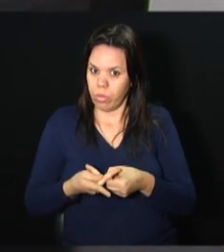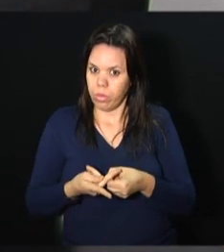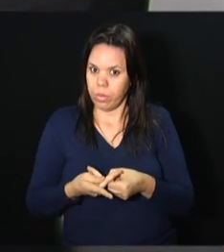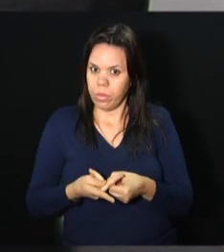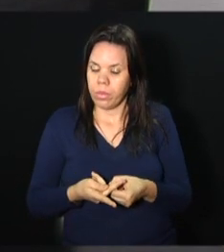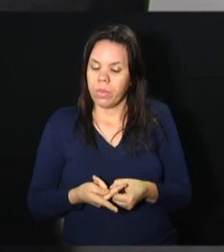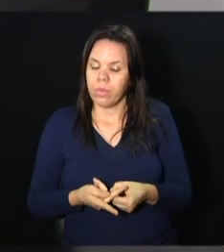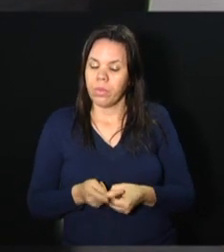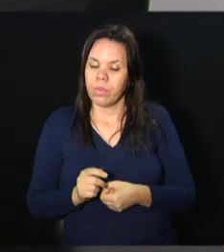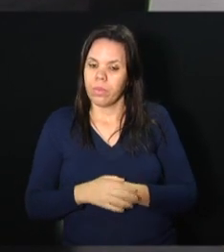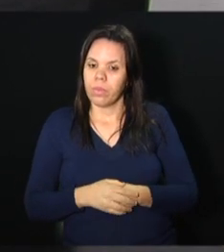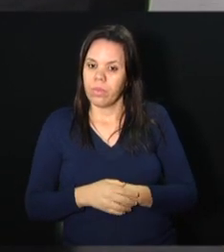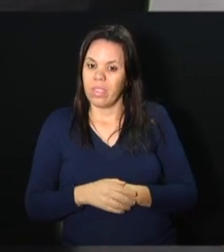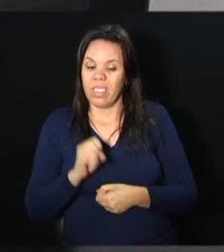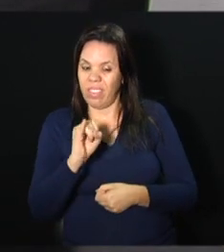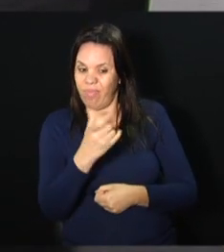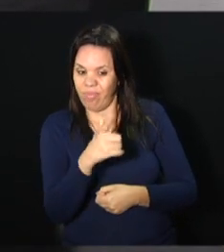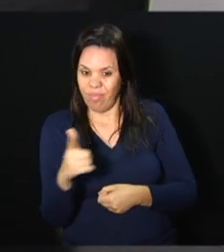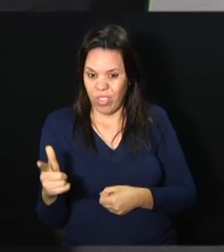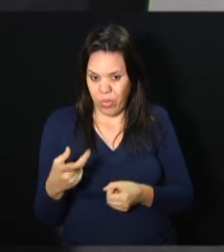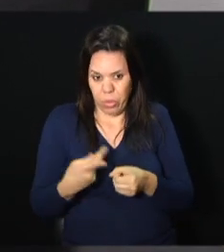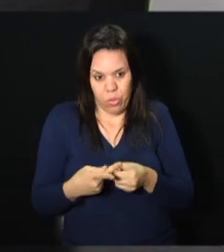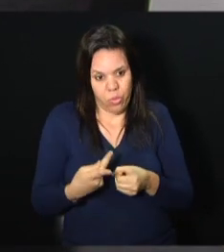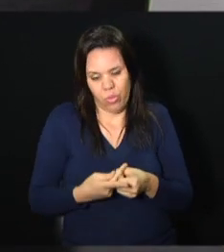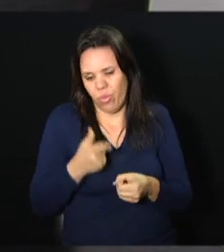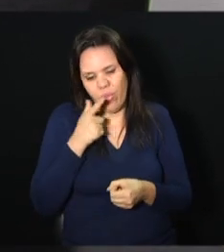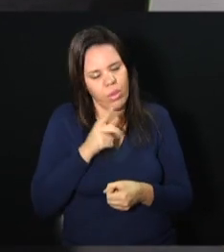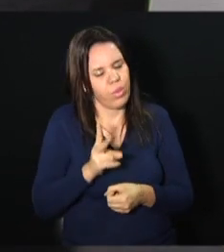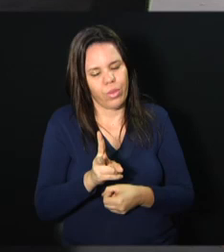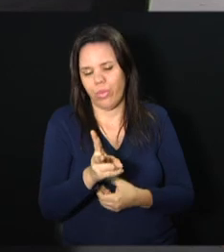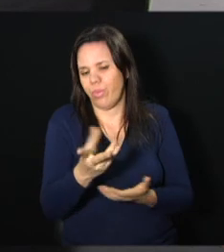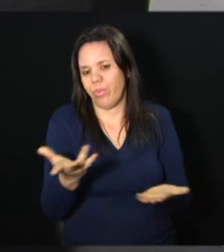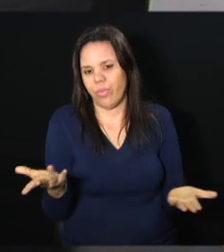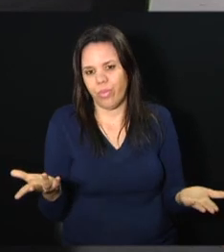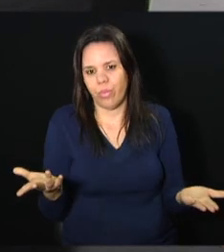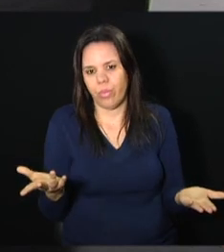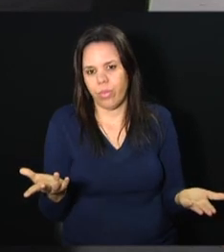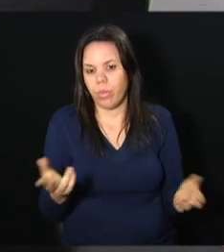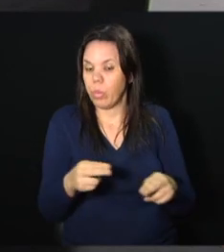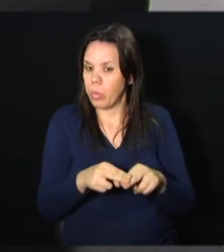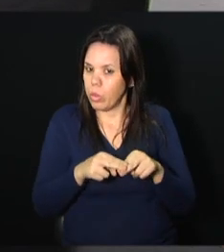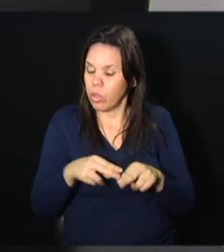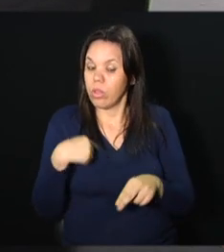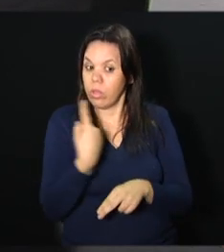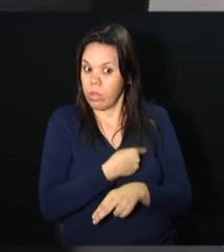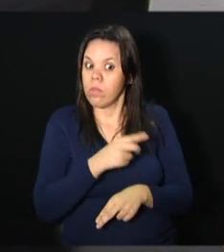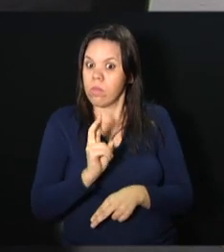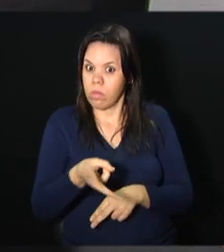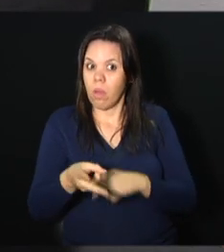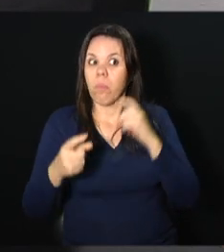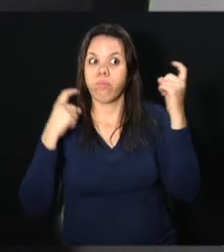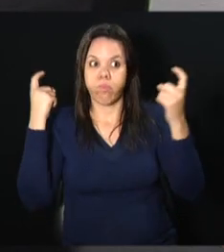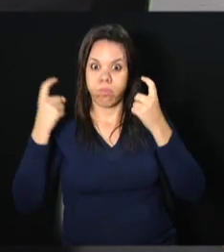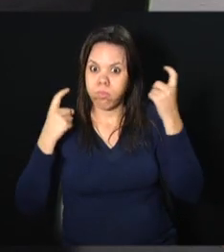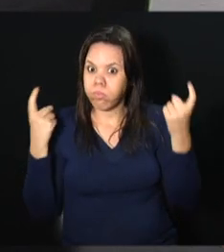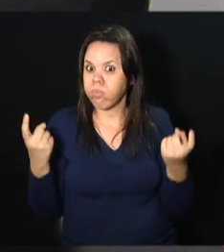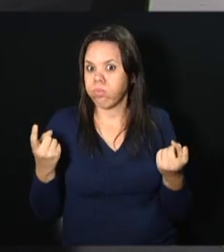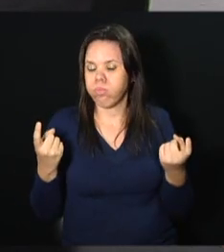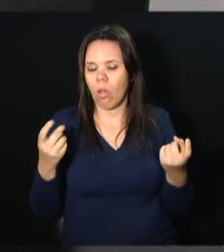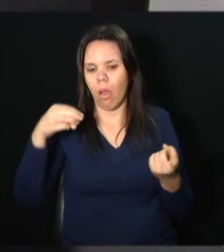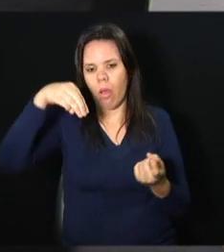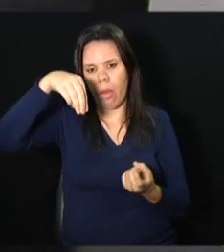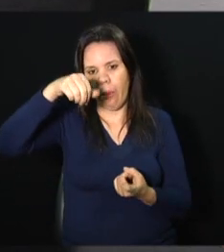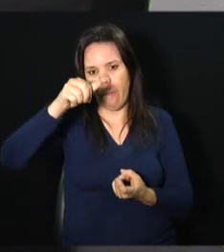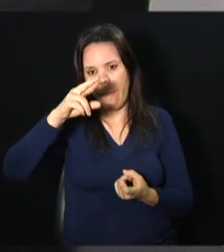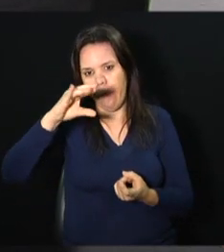não vai sobreviver. E para isso, a gente sempre teve muita preocupação. A Márcia,